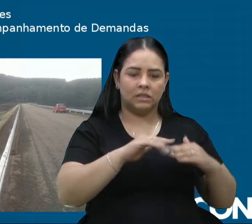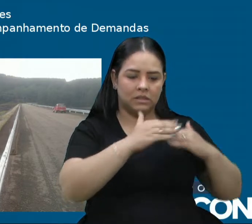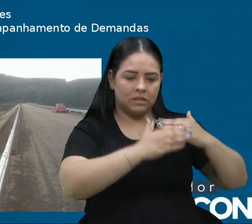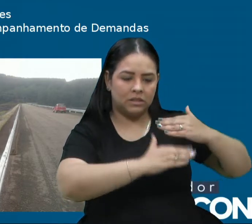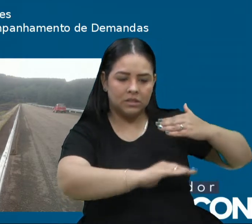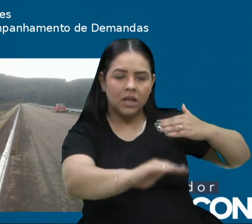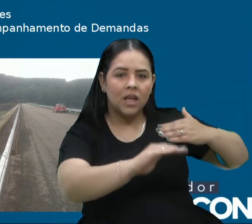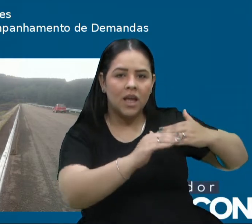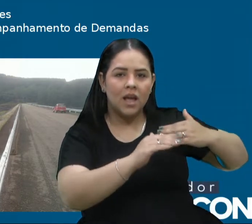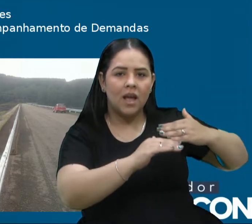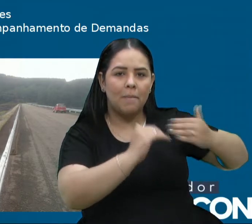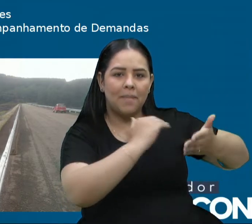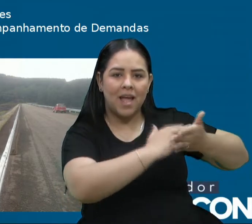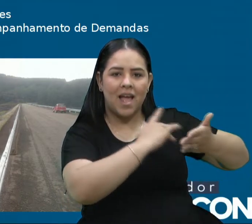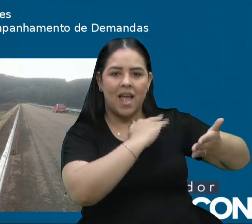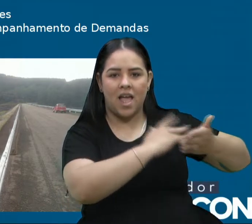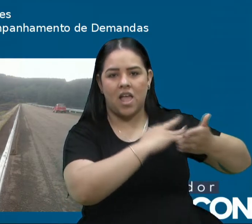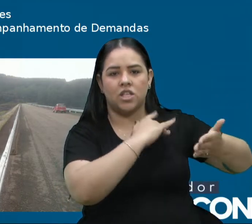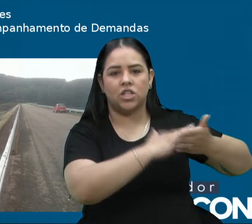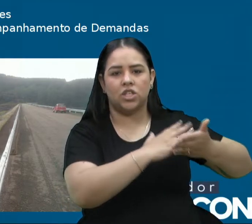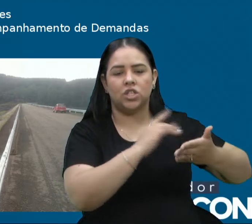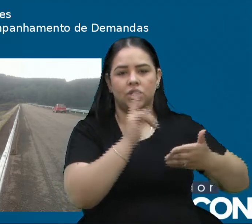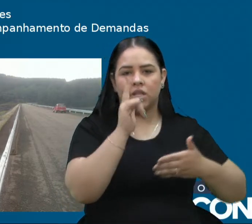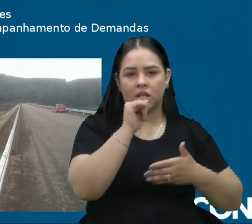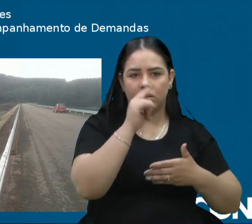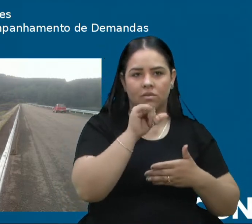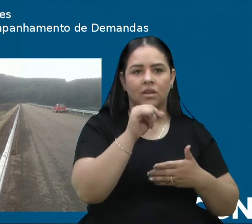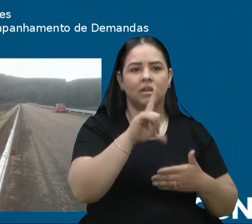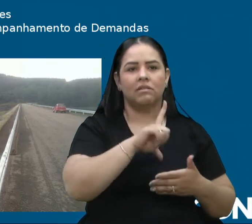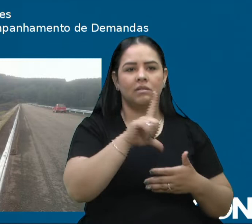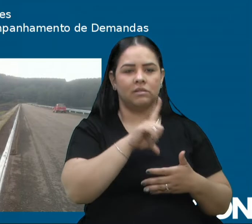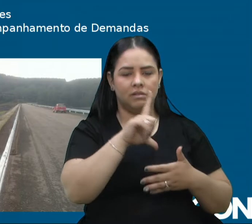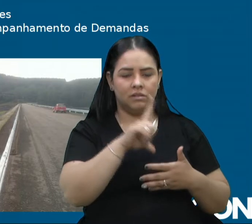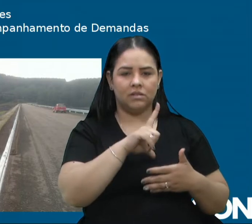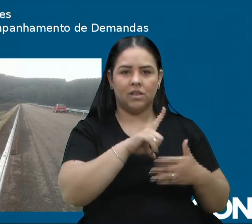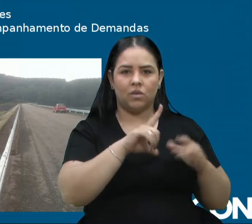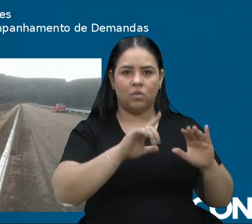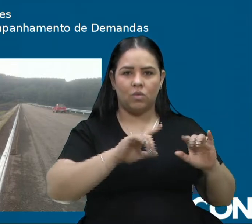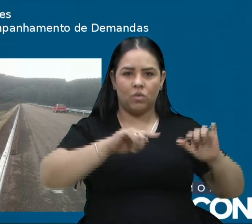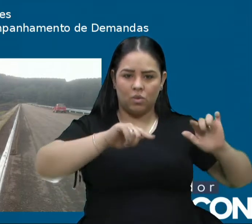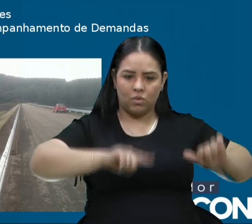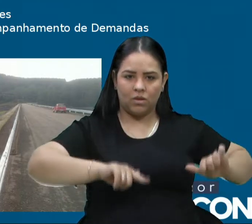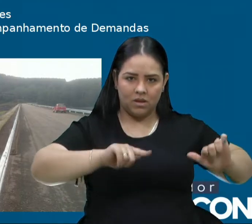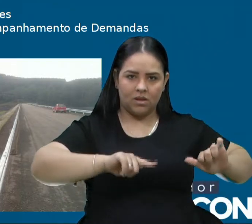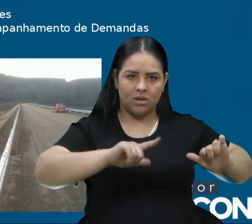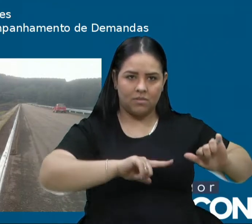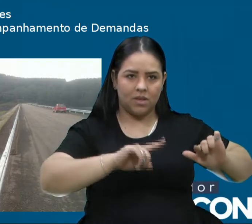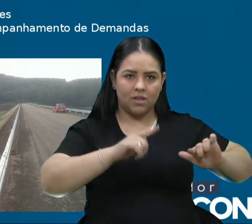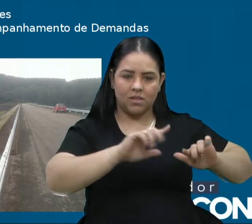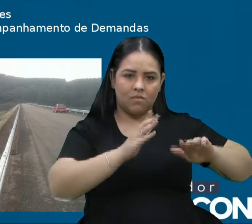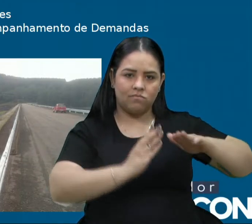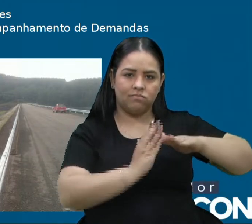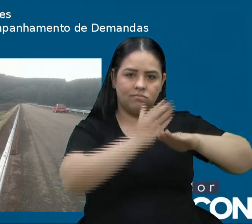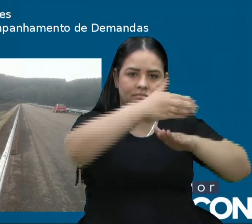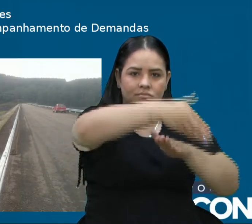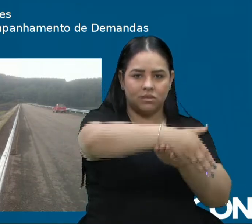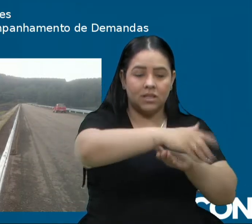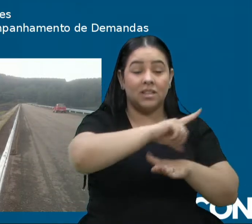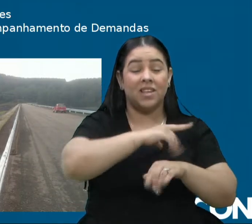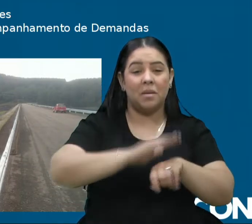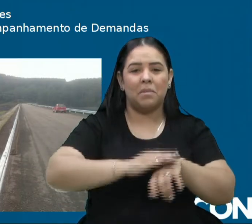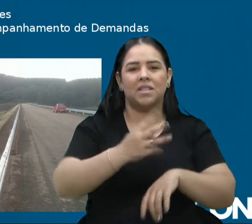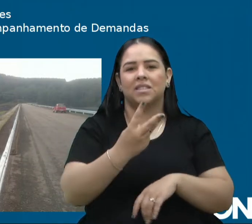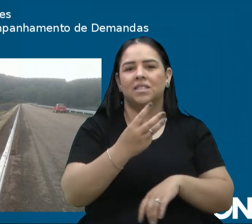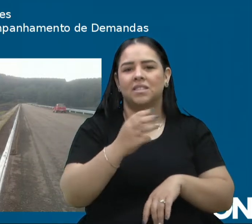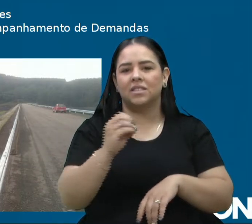e foi colocado. Então, guarda-corpo, como querem chamar, então a gente fica bem feliz. Além disso, a gente teve também a questão de mais de 300